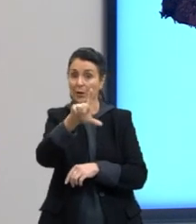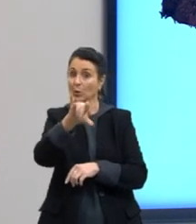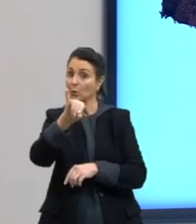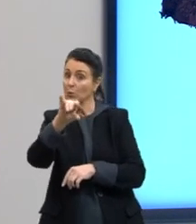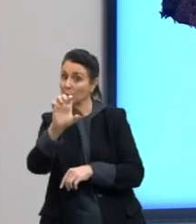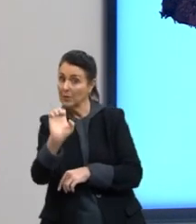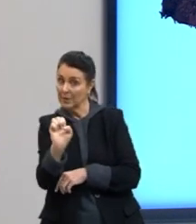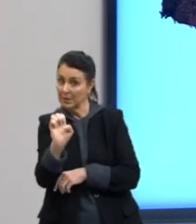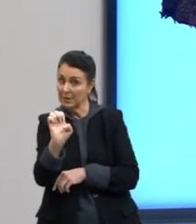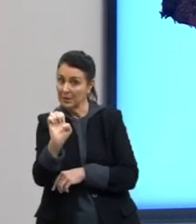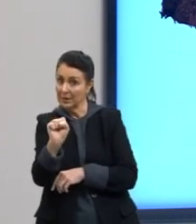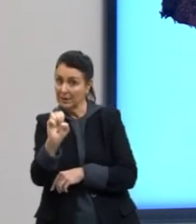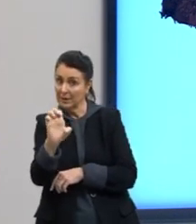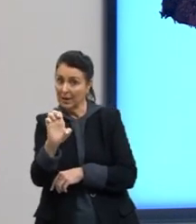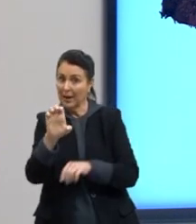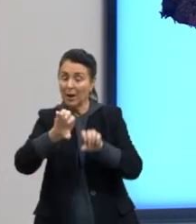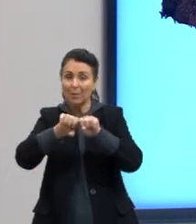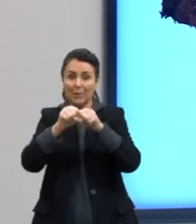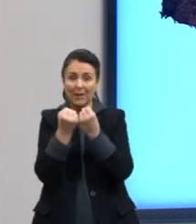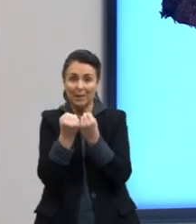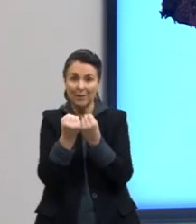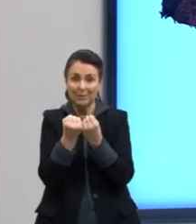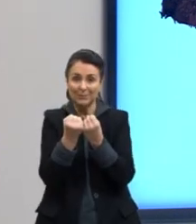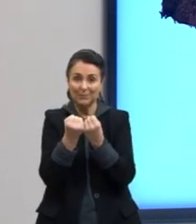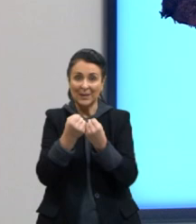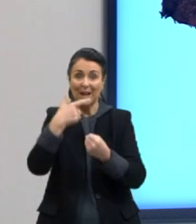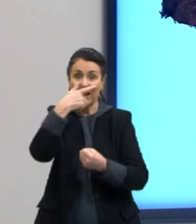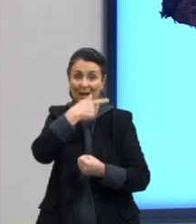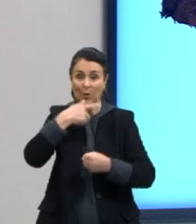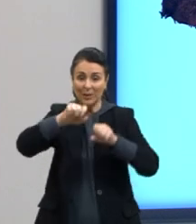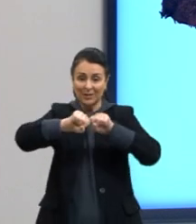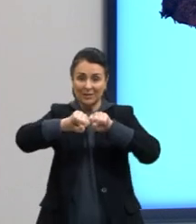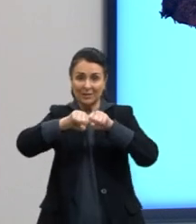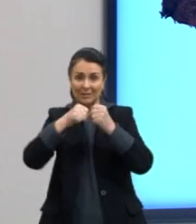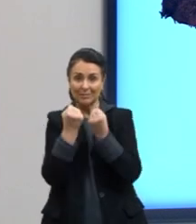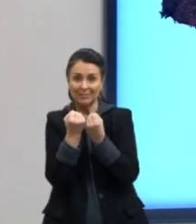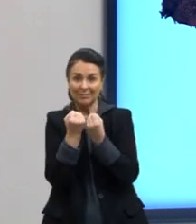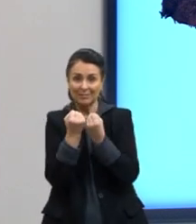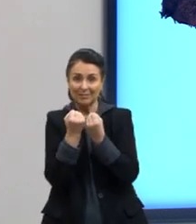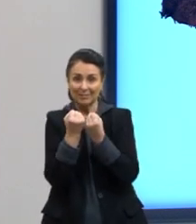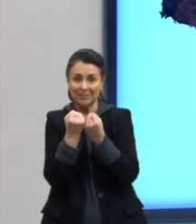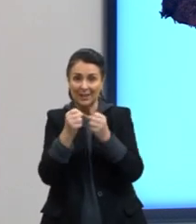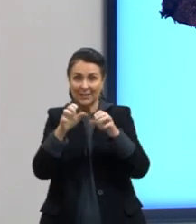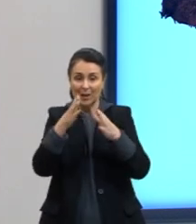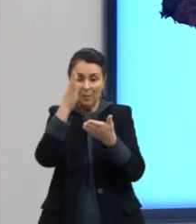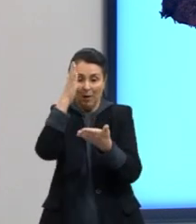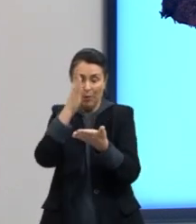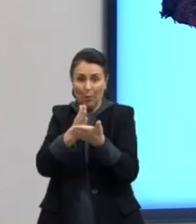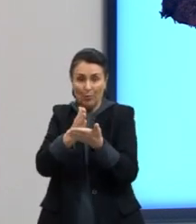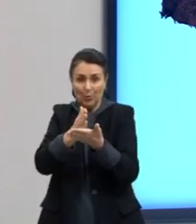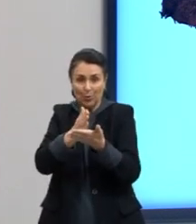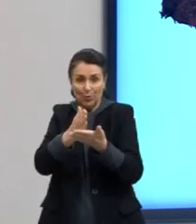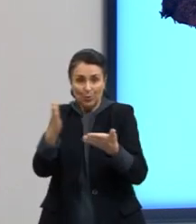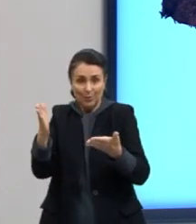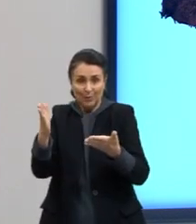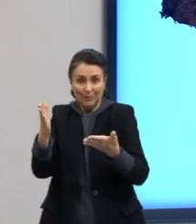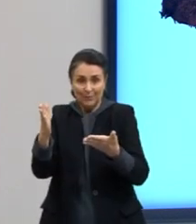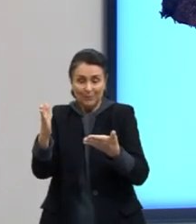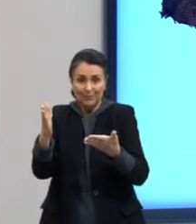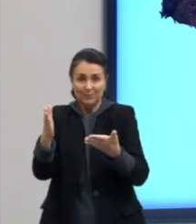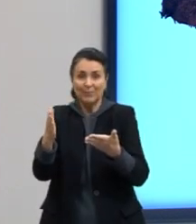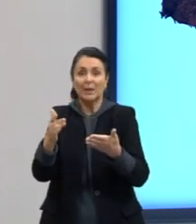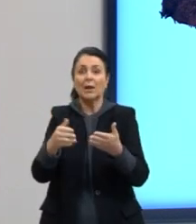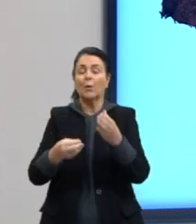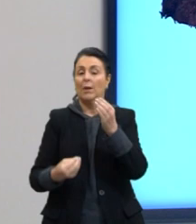glico, glicose. Glicólise quebra de glicose. Então, a glicólise, ela vai ser